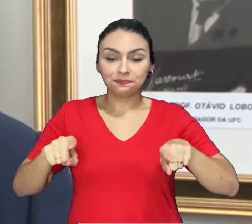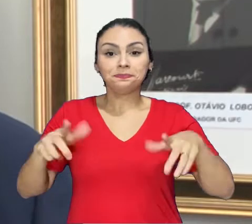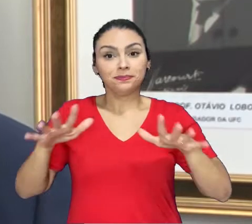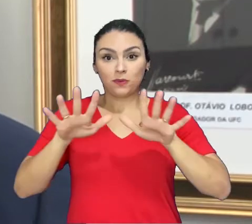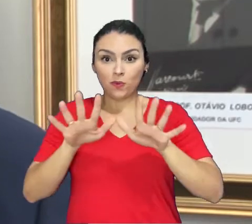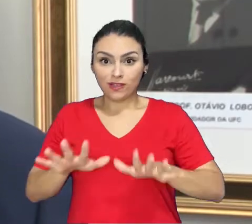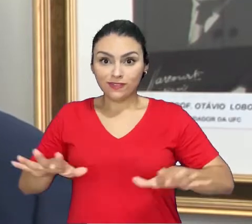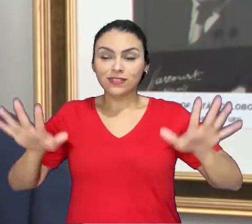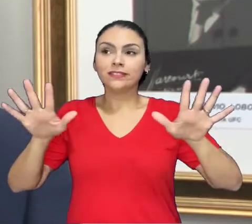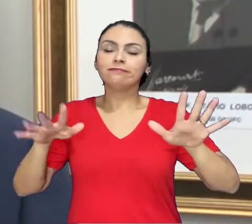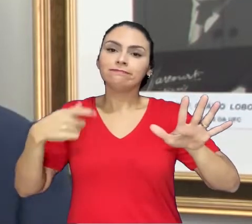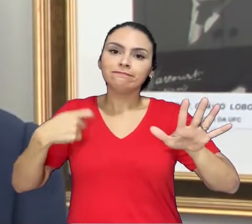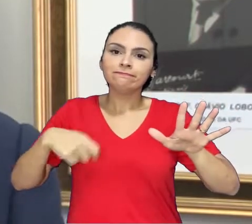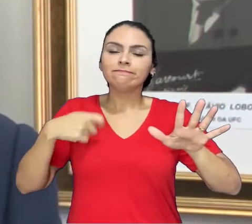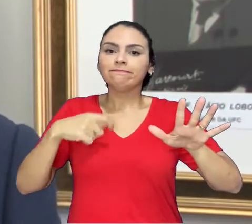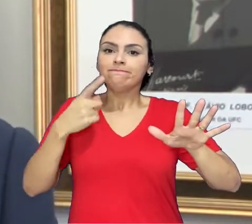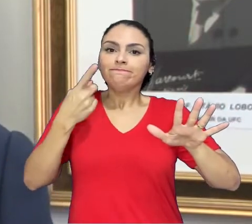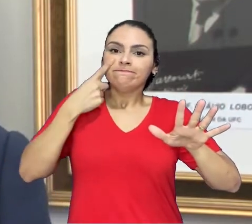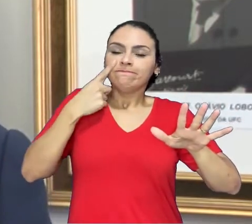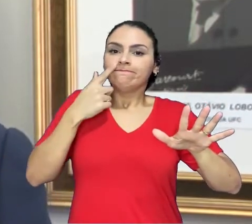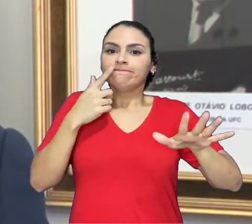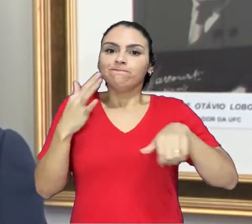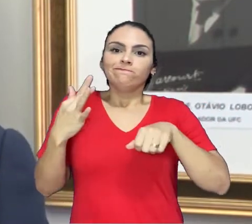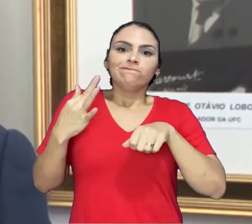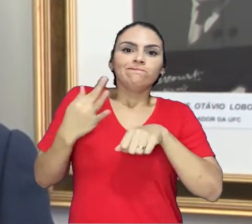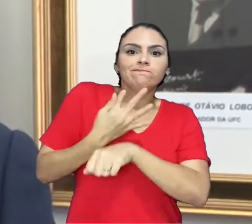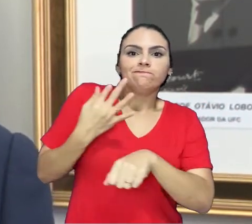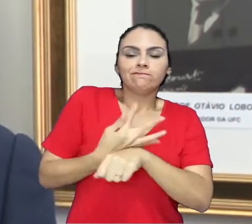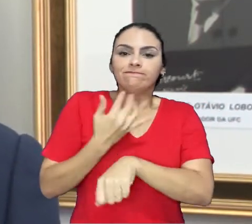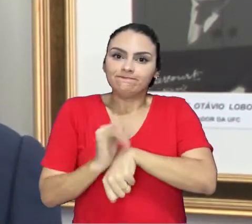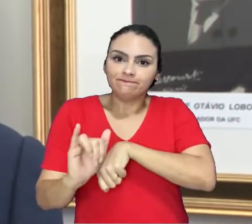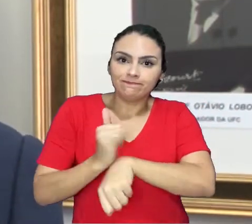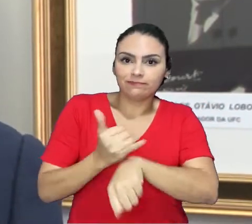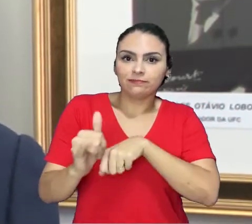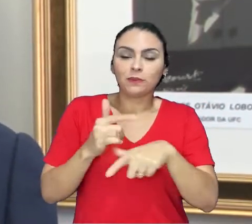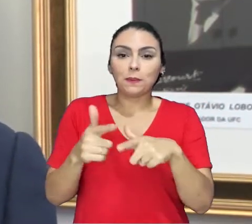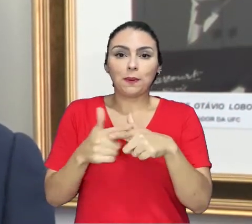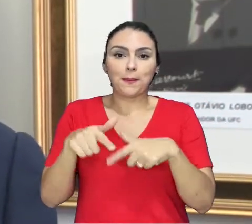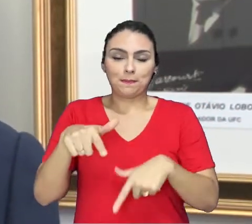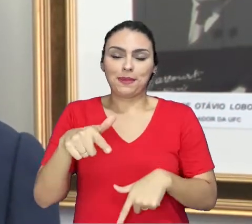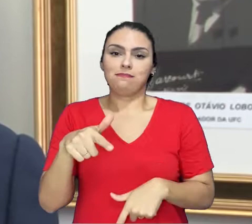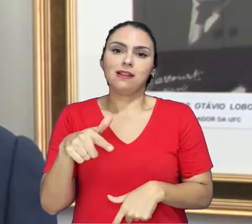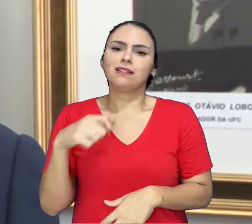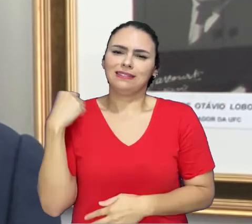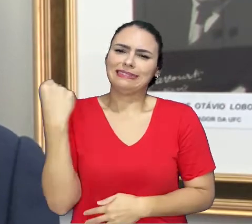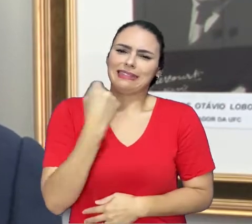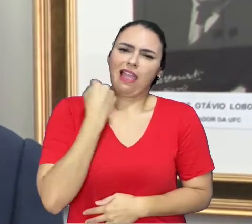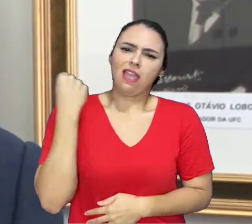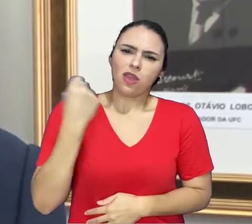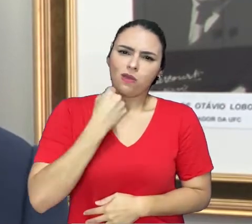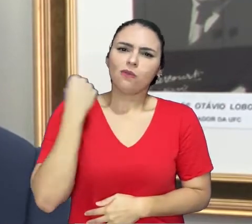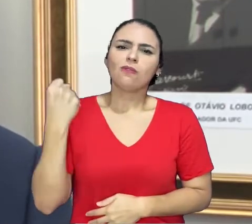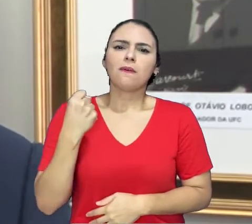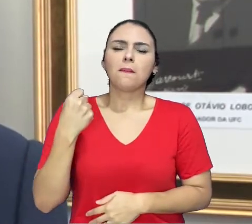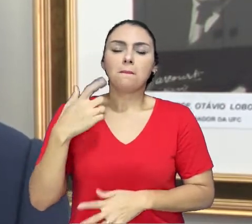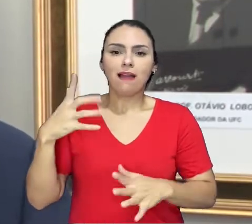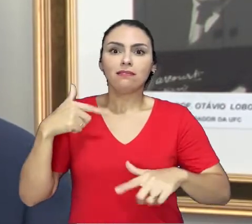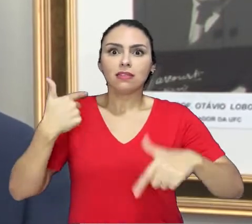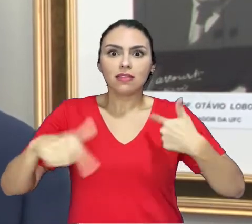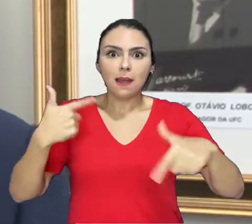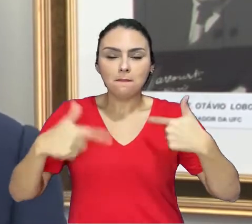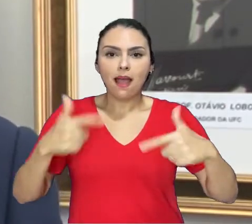que enfrentar esse problema sério de uma forma muito ampla,